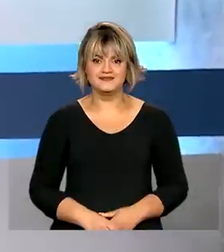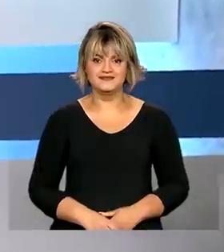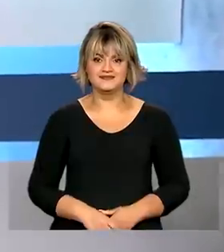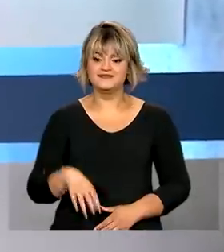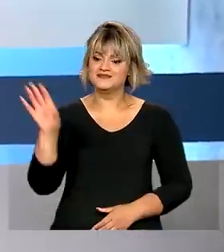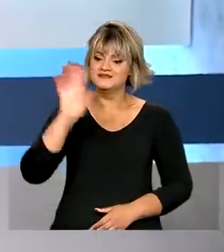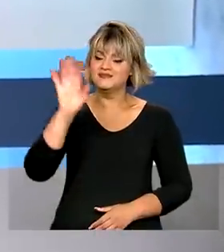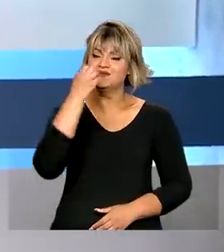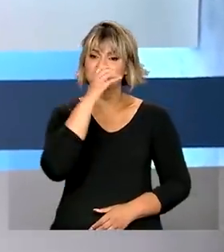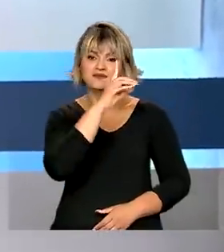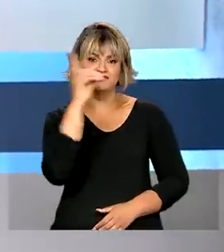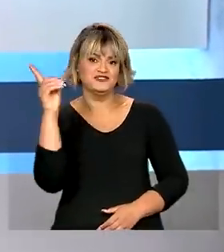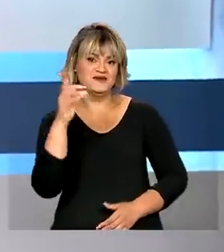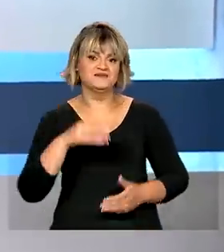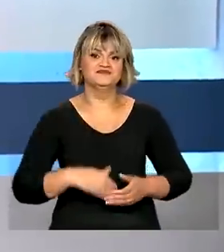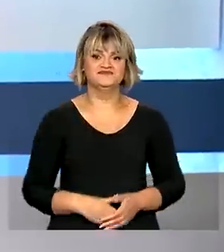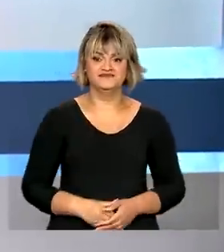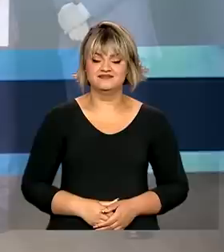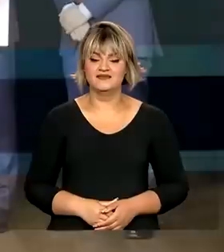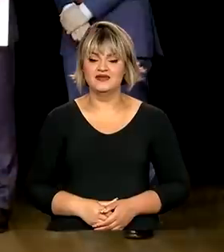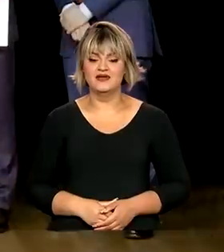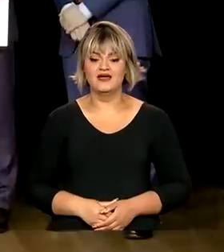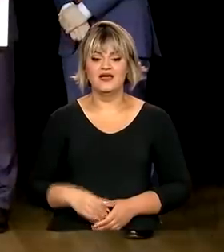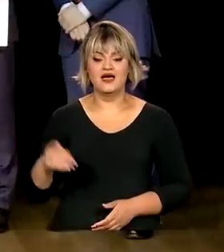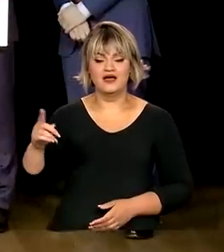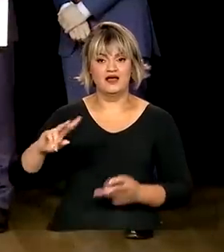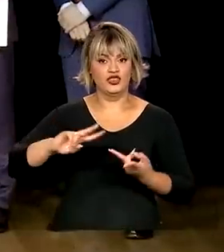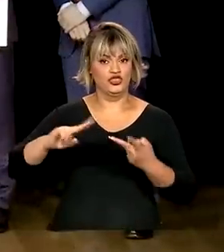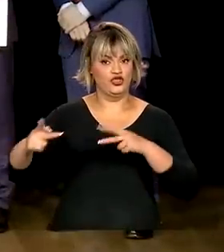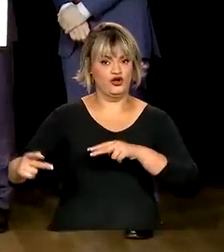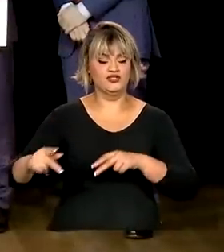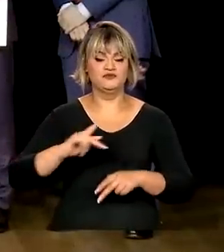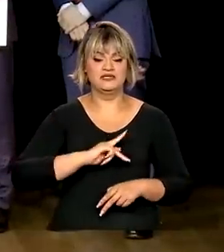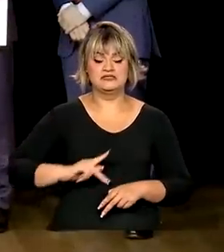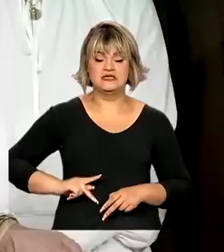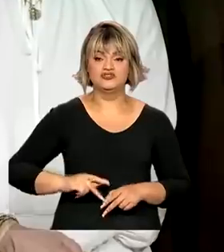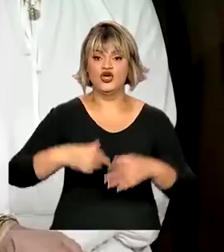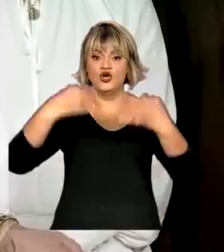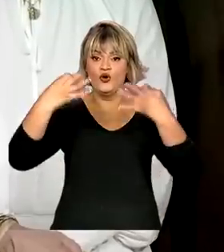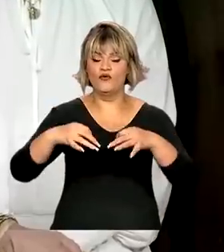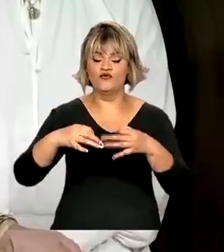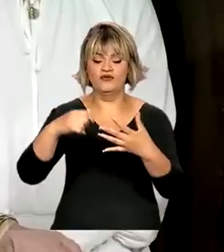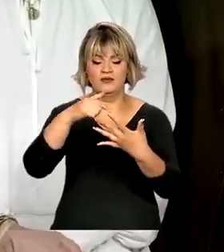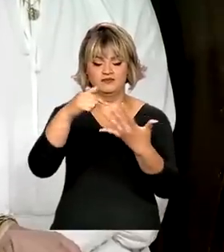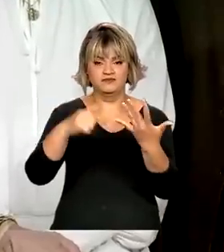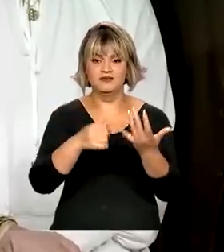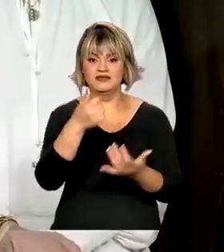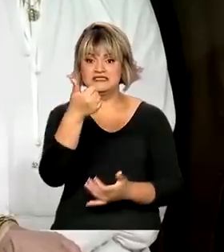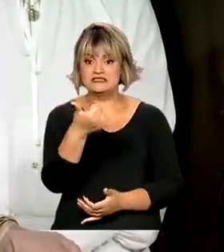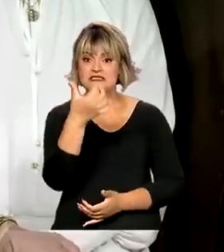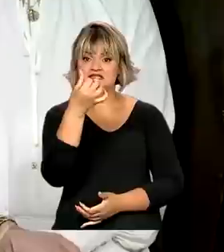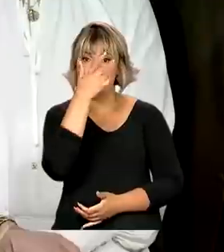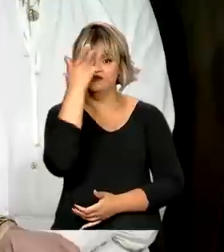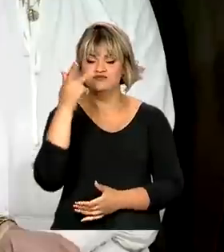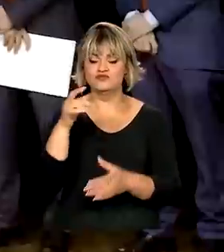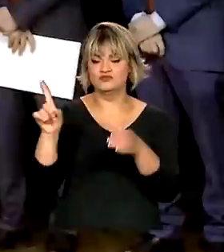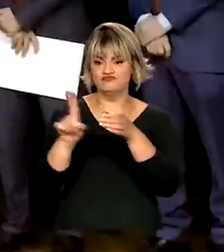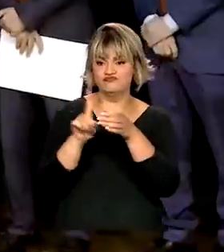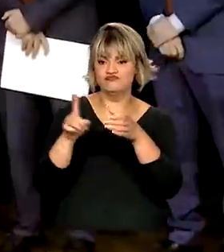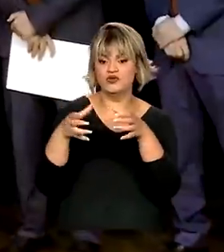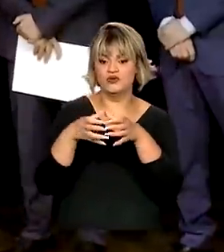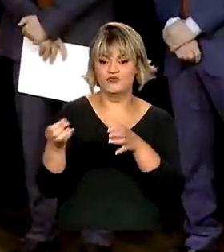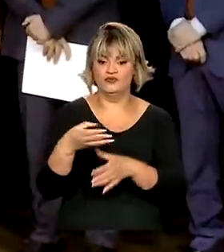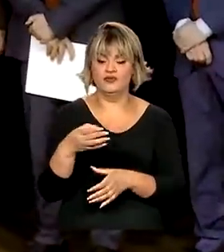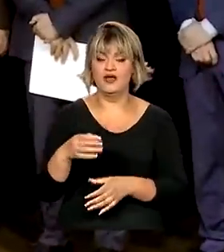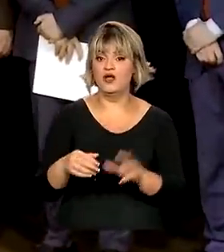Olá, bom dia! Governo de transição confirma primeiro os 16 nomes da equipe. Presidente